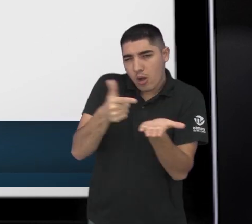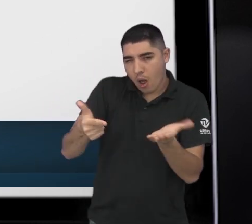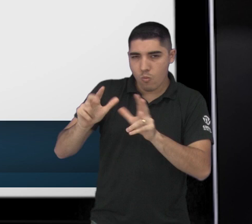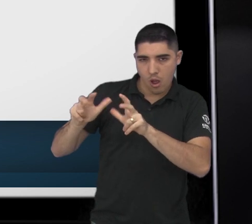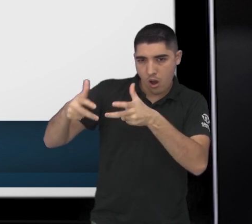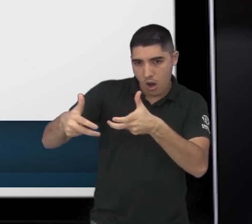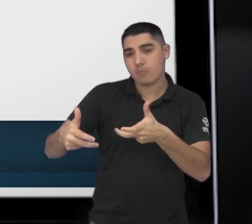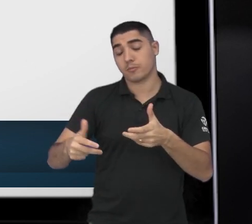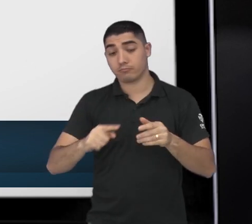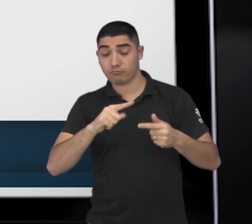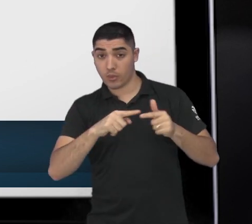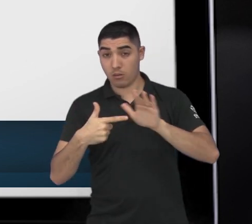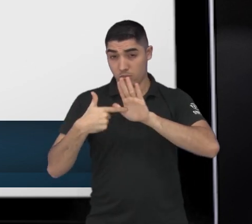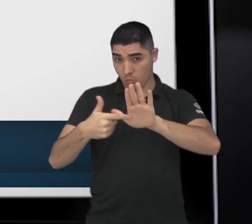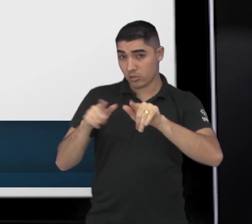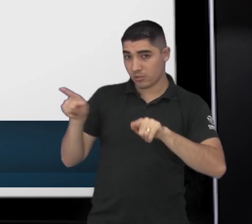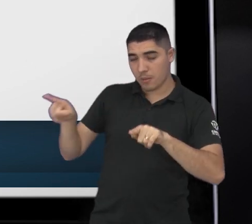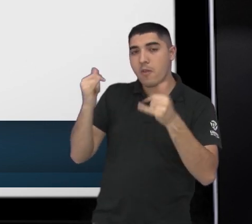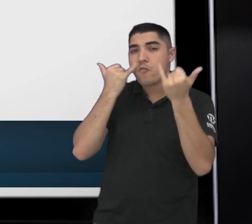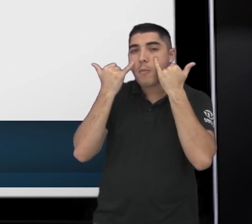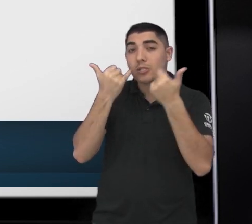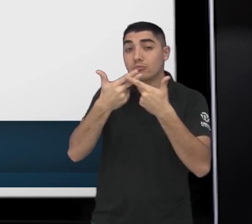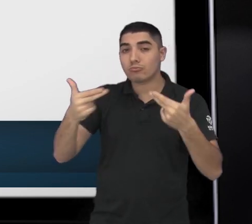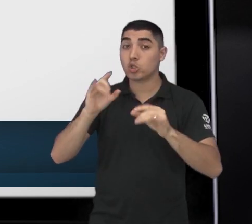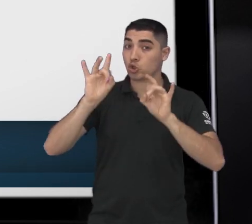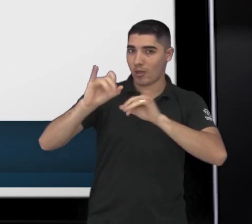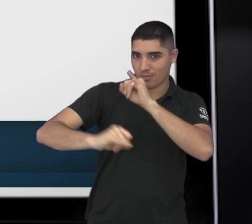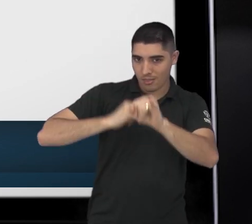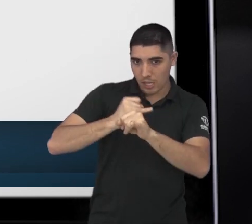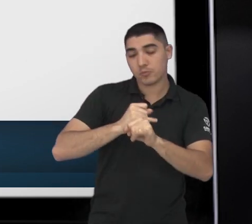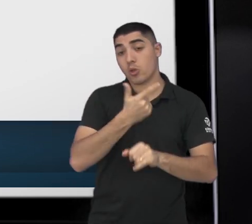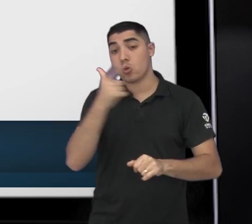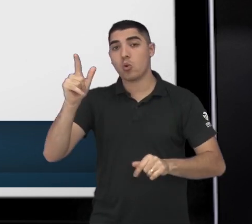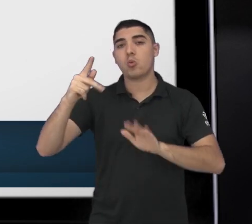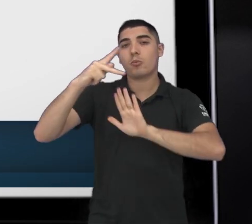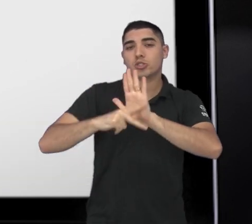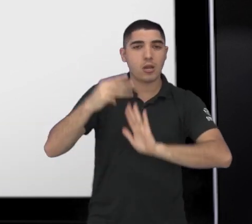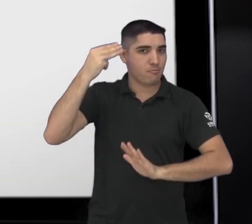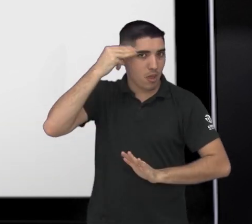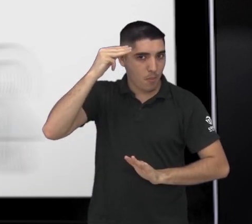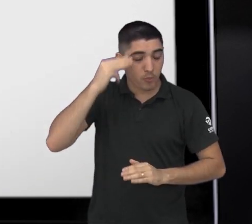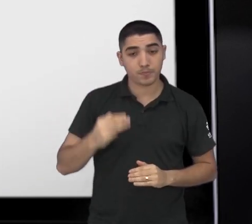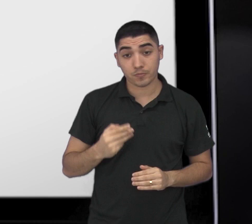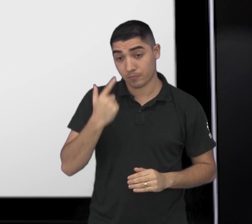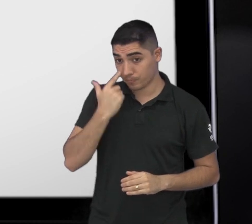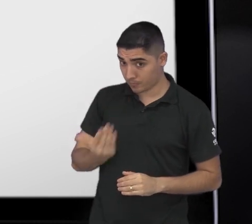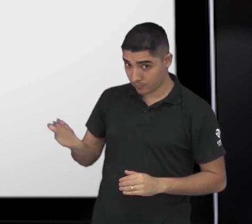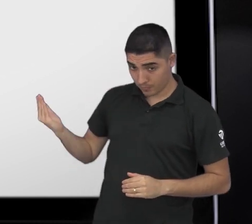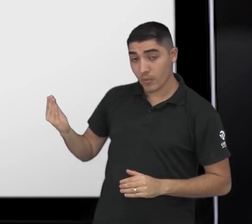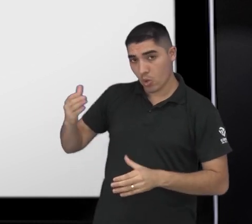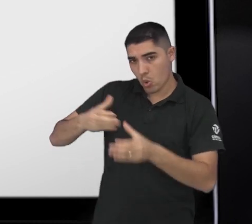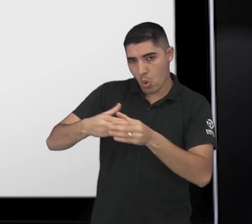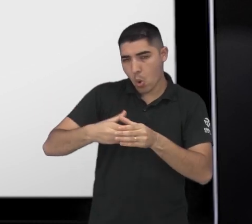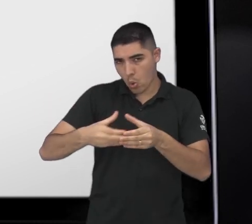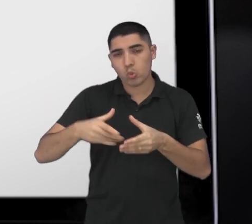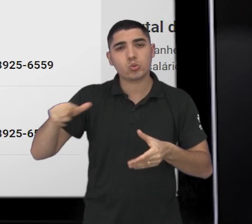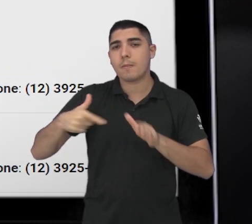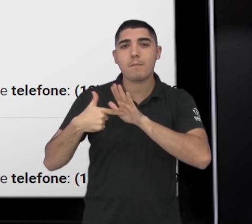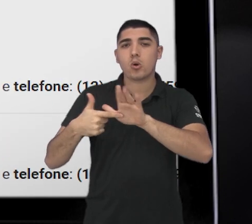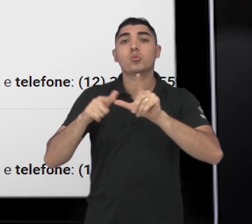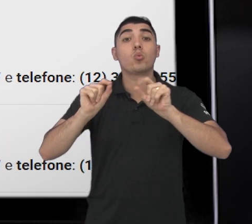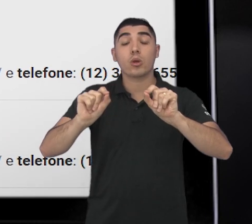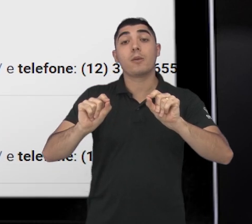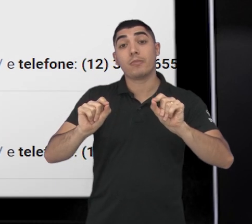Legislativo, o canal Câmara Sem Papel e o projeto Pró-Memória. No ícone do concurso público, o